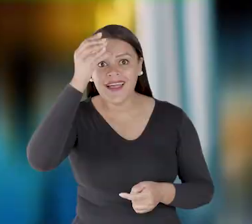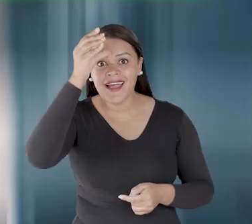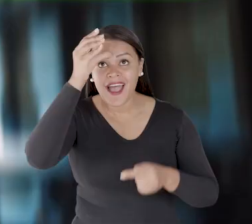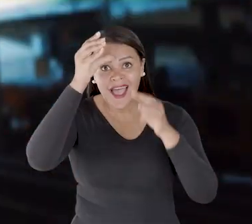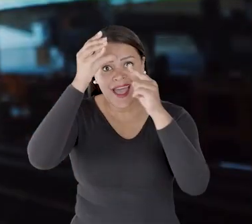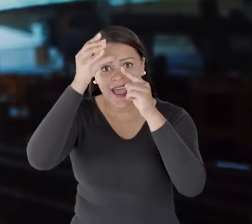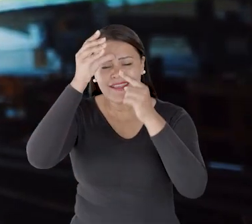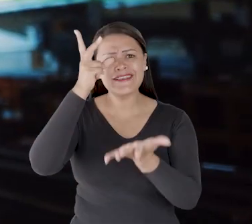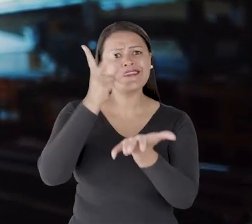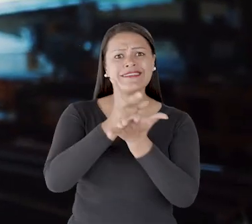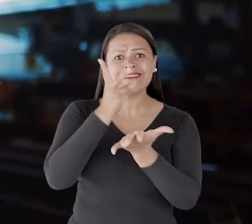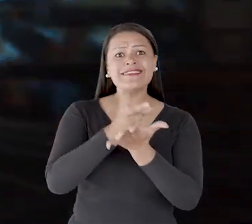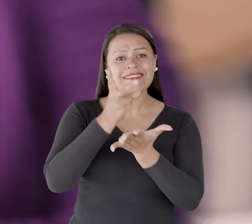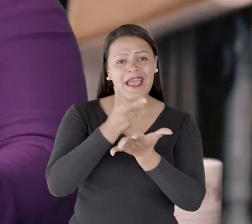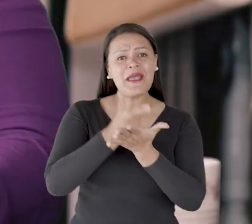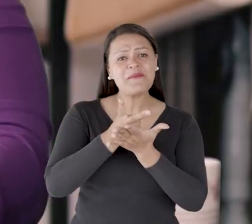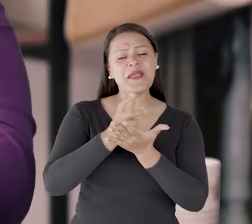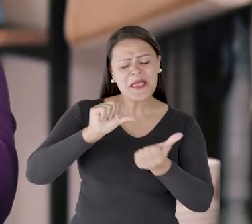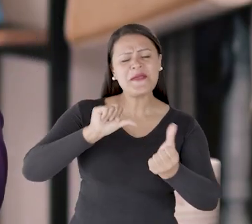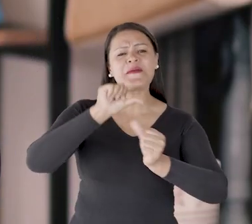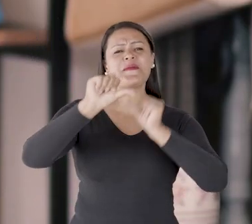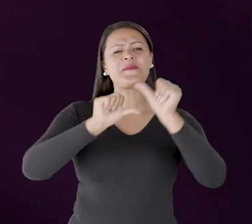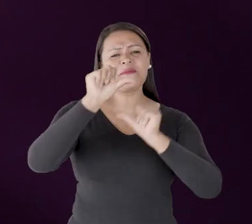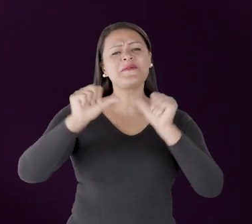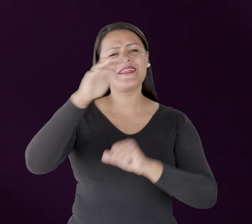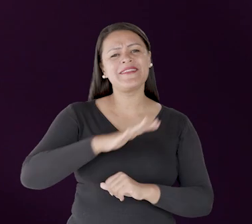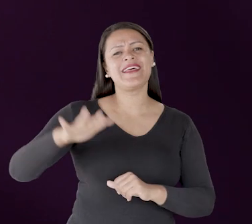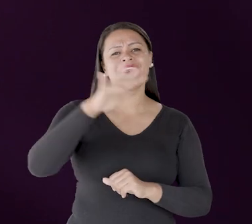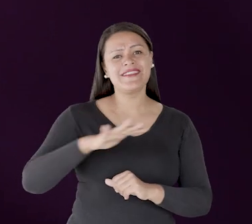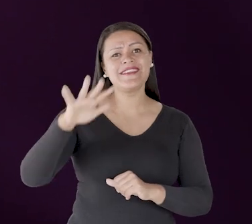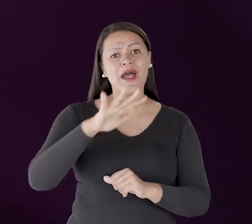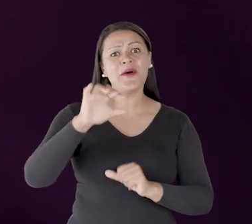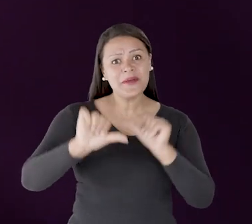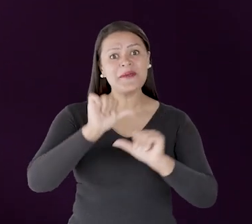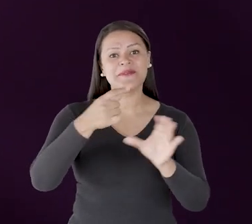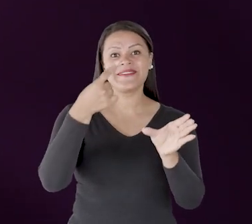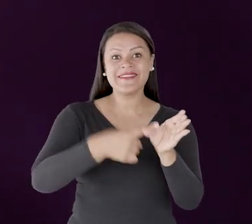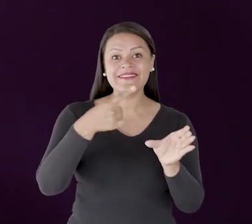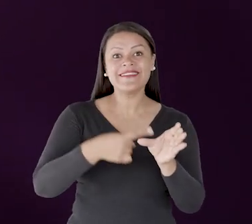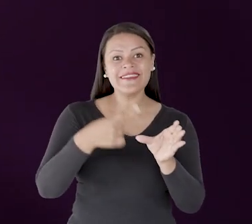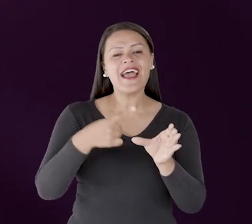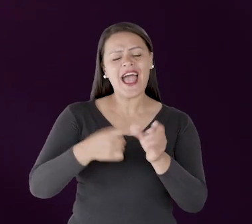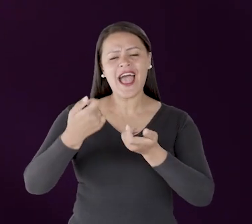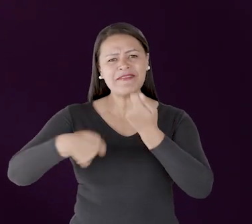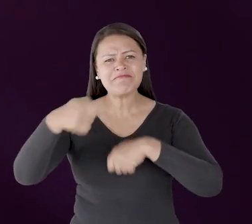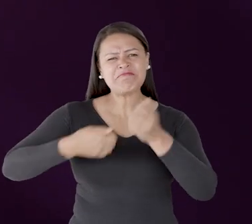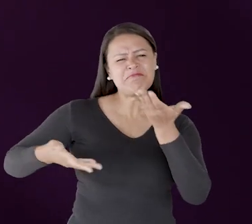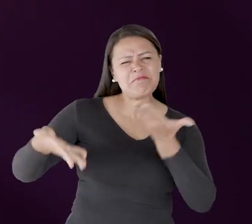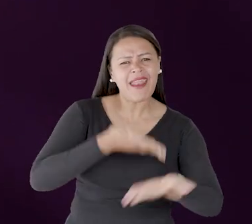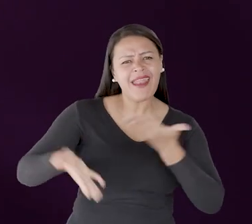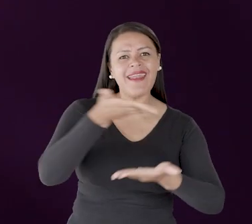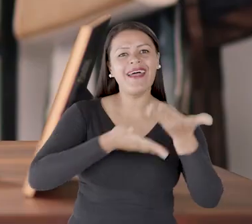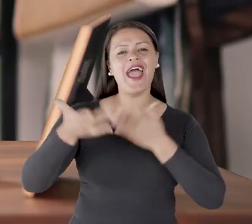Conhecimento. Essa sempre foi e sempre será uma das forças que movimenta a nossa região, que molda nossas cidades, faz a